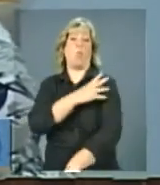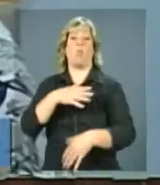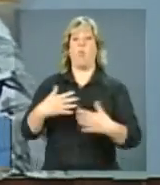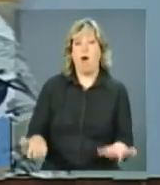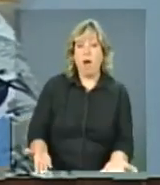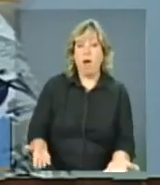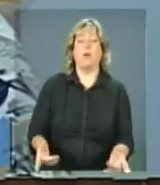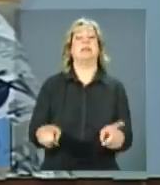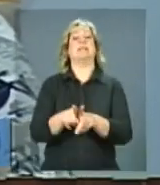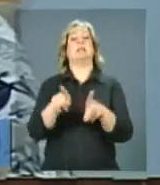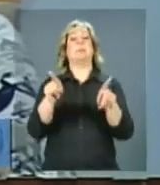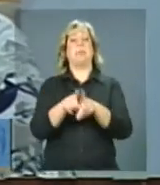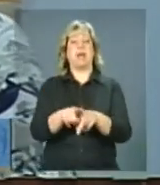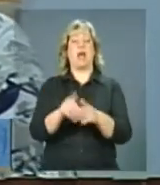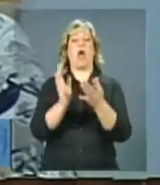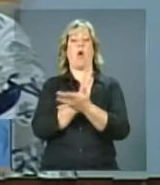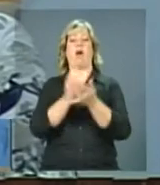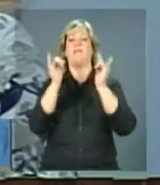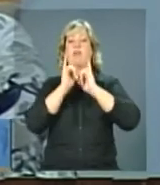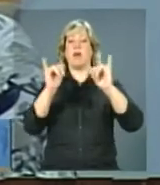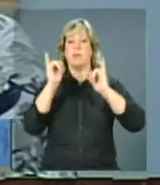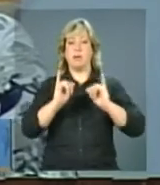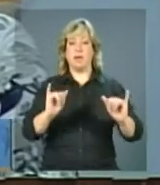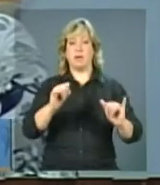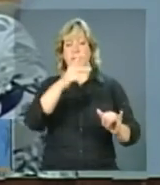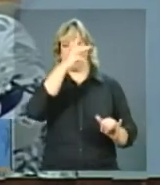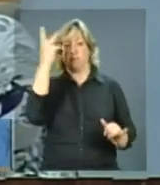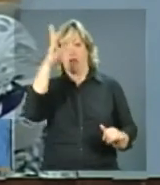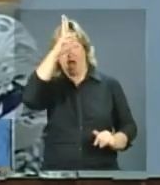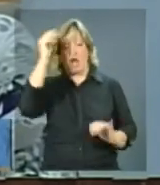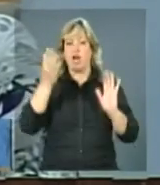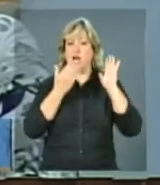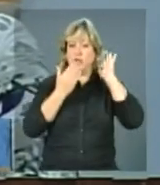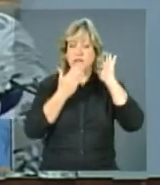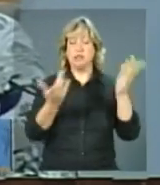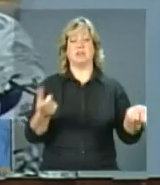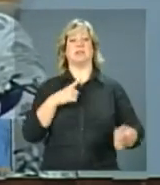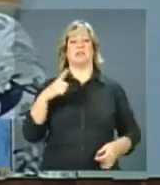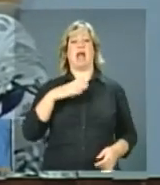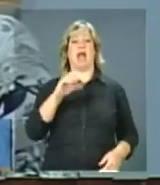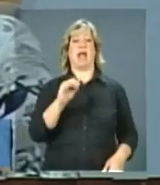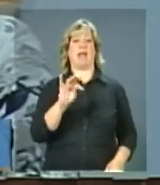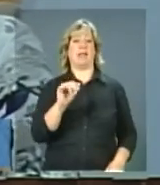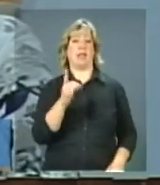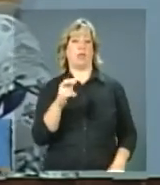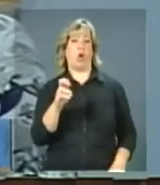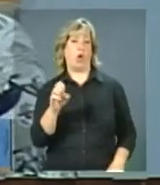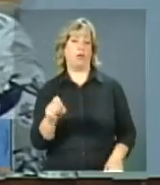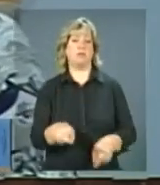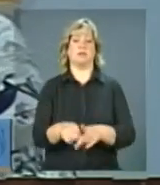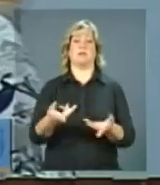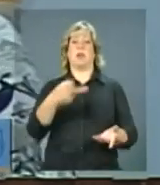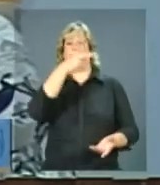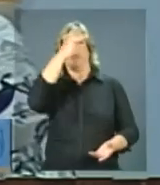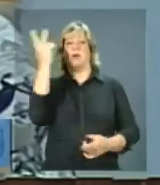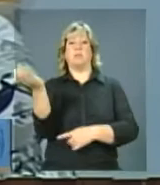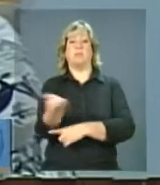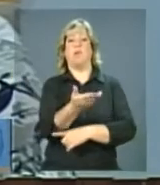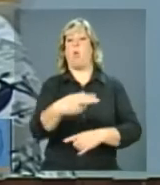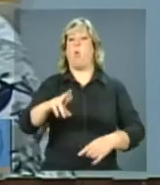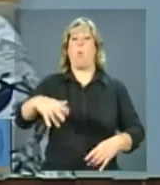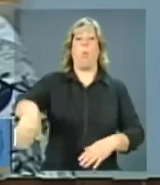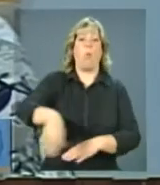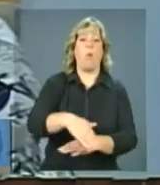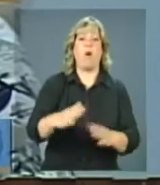diferenciadas, como, por exemplo, população indígena, catadores, população de rua. Então, tem um conjunto de informações